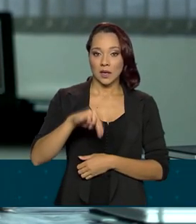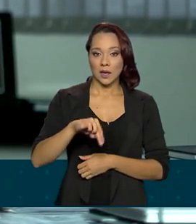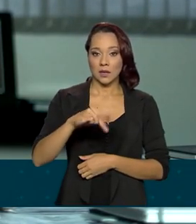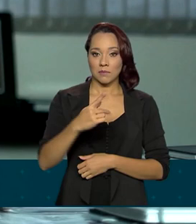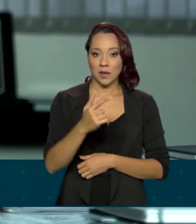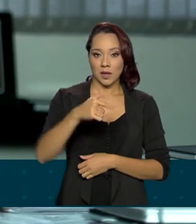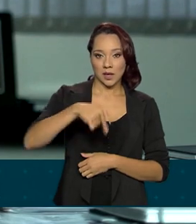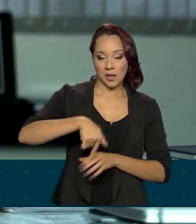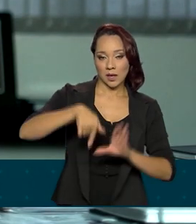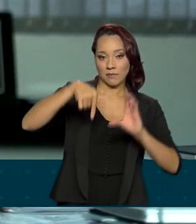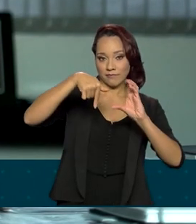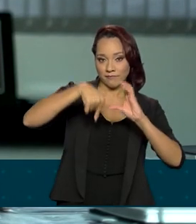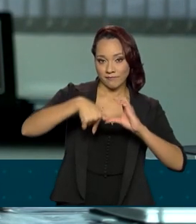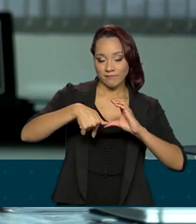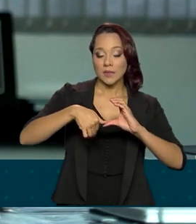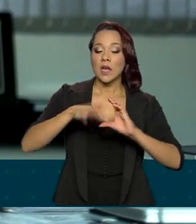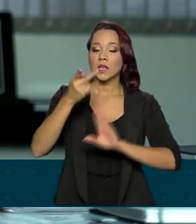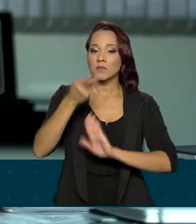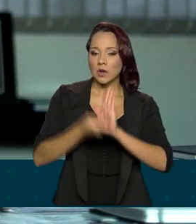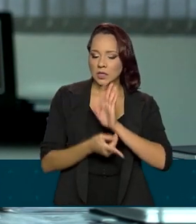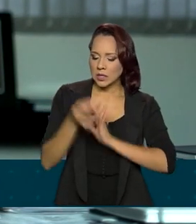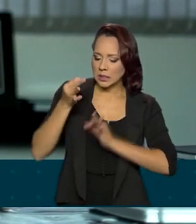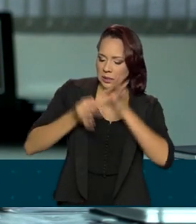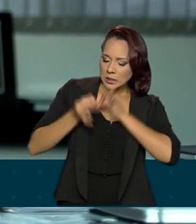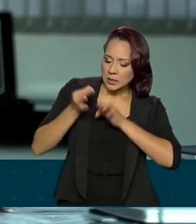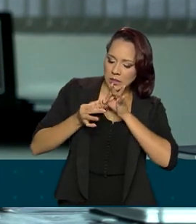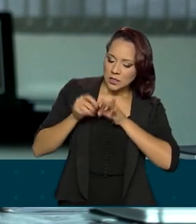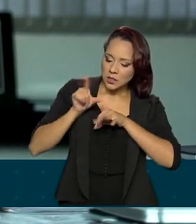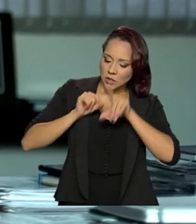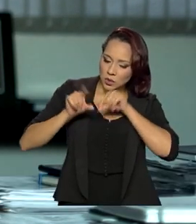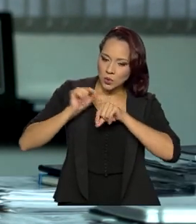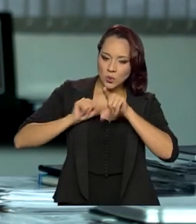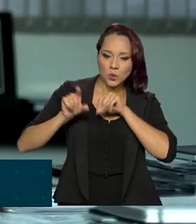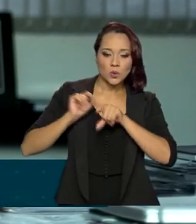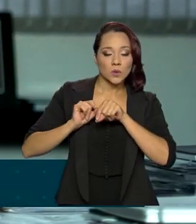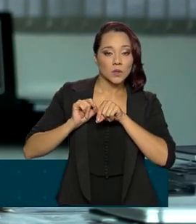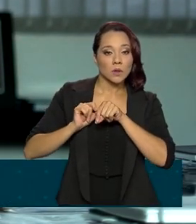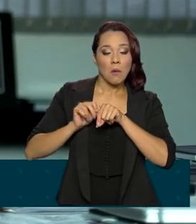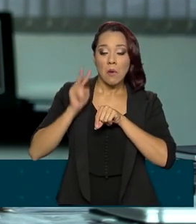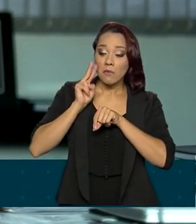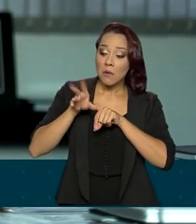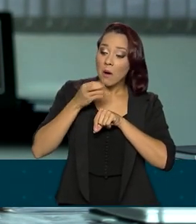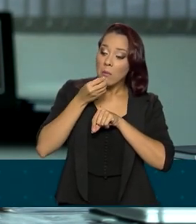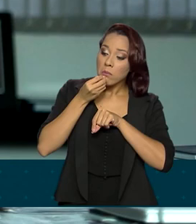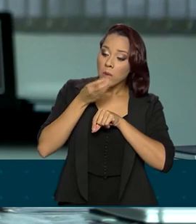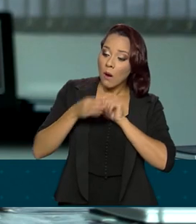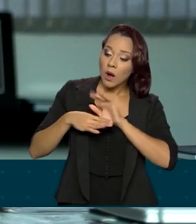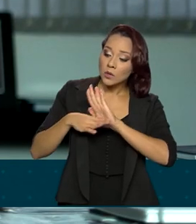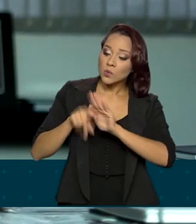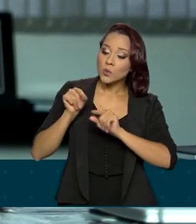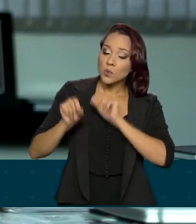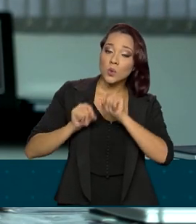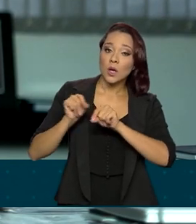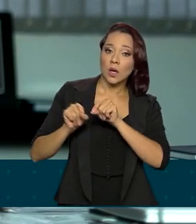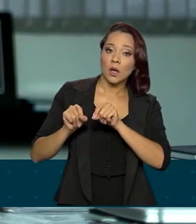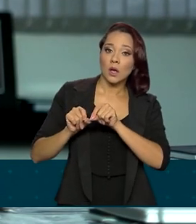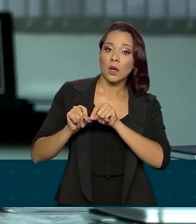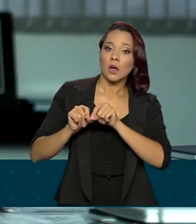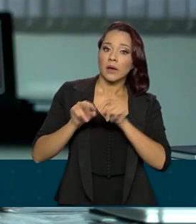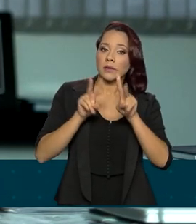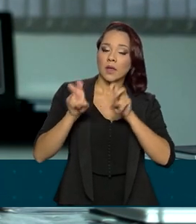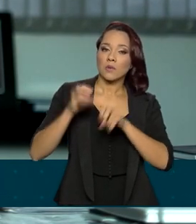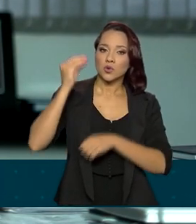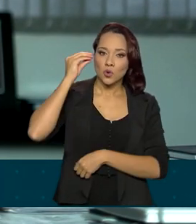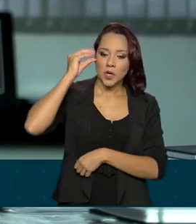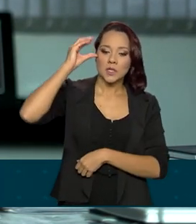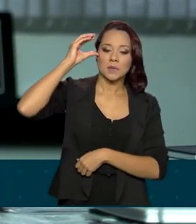projeto esse que é julgado, é selecionado, pelo benefício que ele vai trazer em termos de